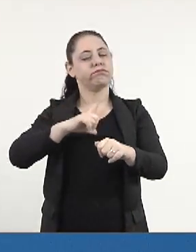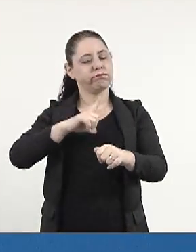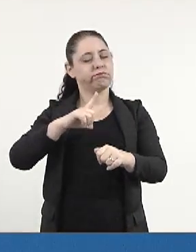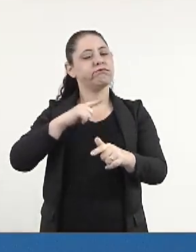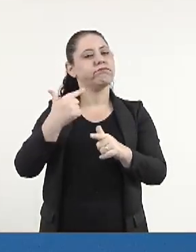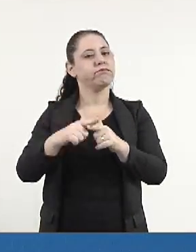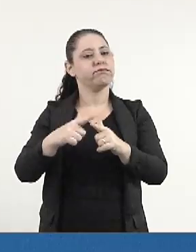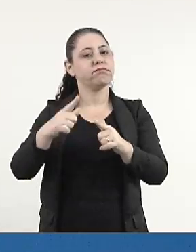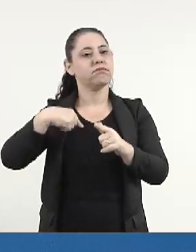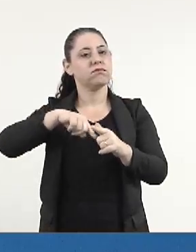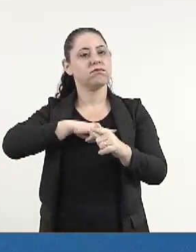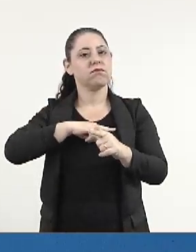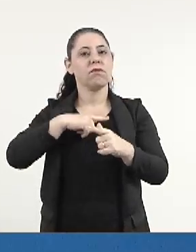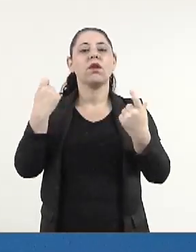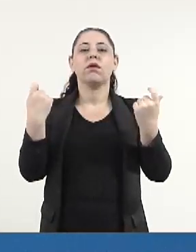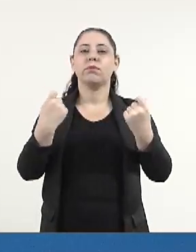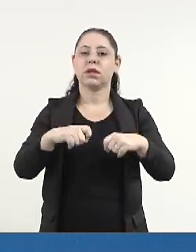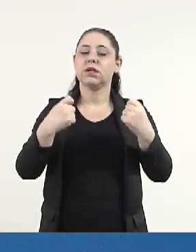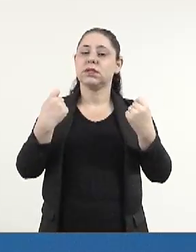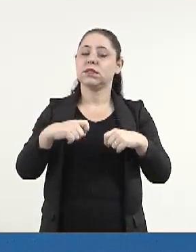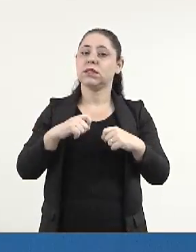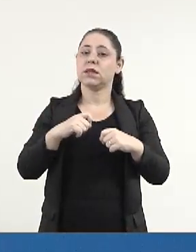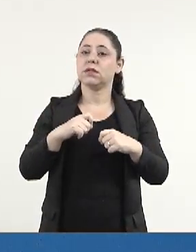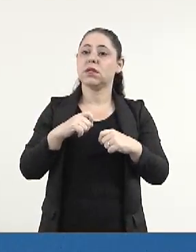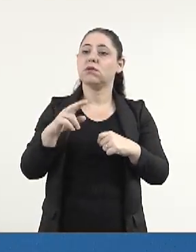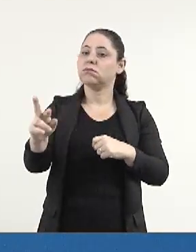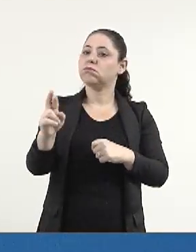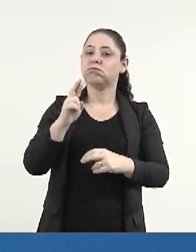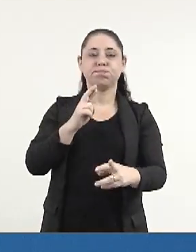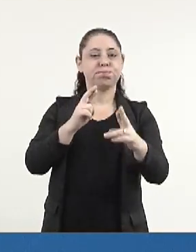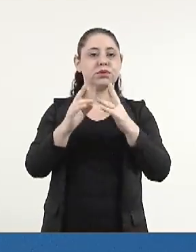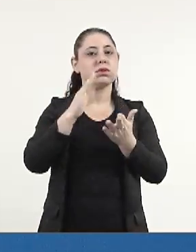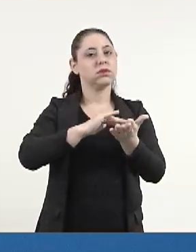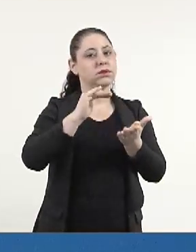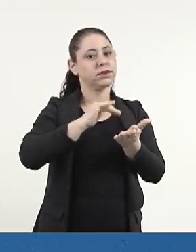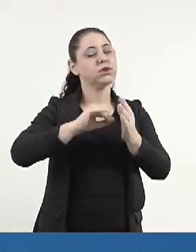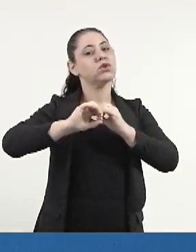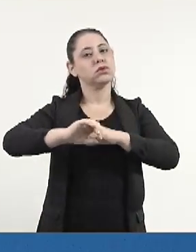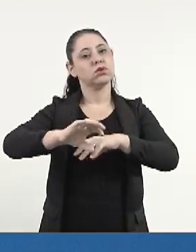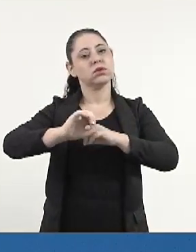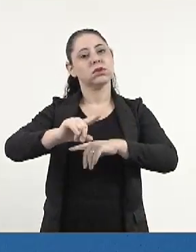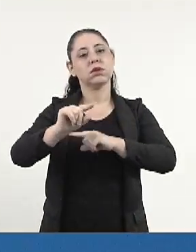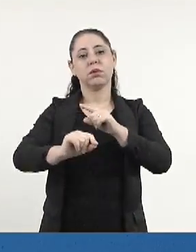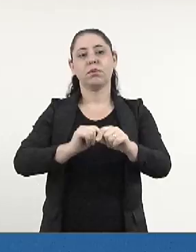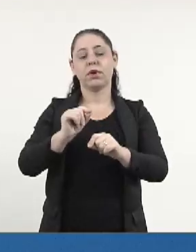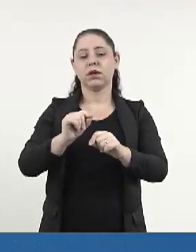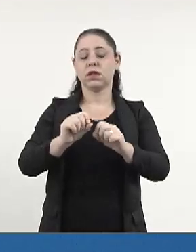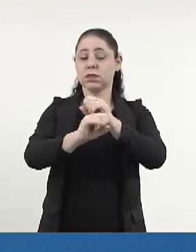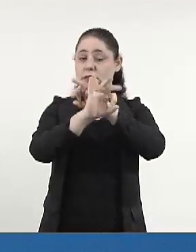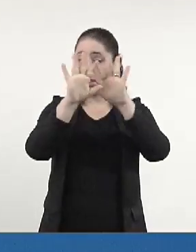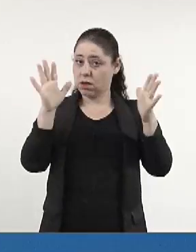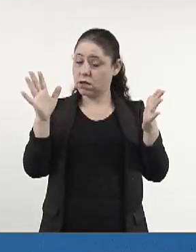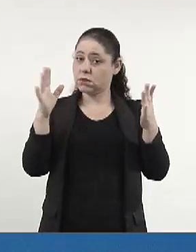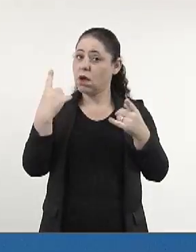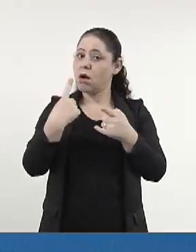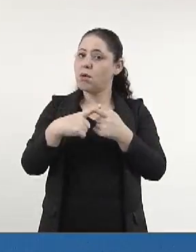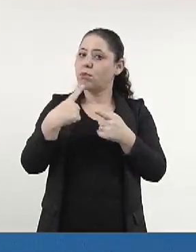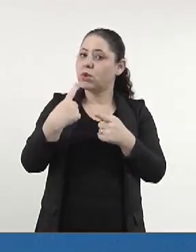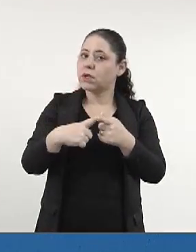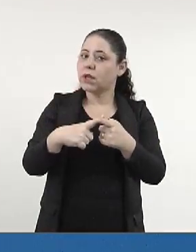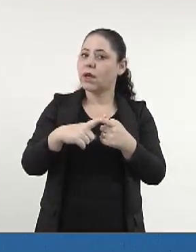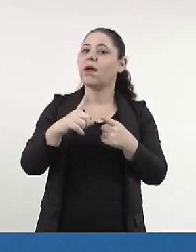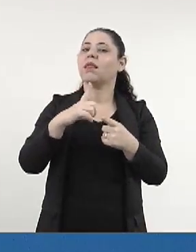que nós precisamos de uma posição da Secretaria de Educação para que nos esclareça por que